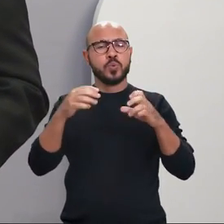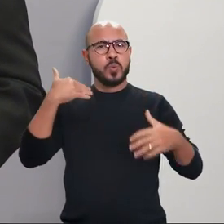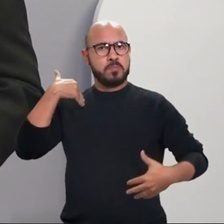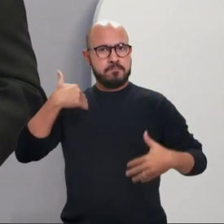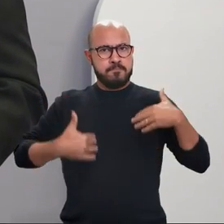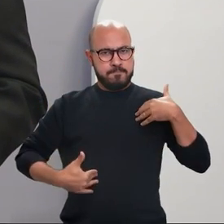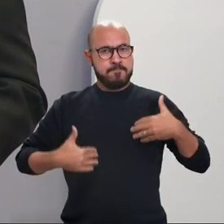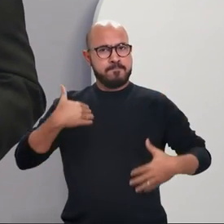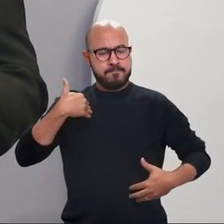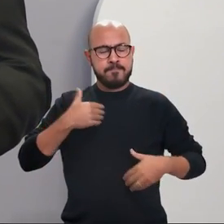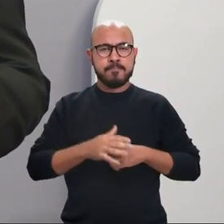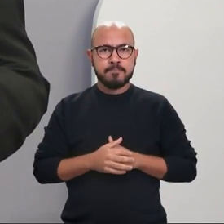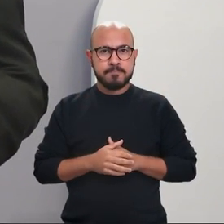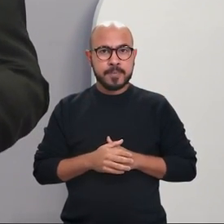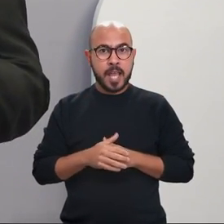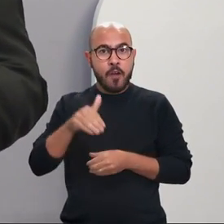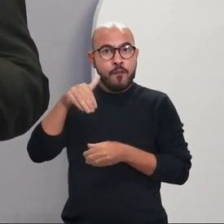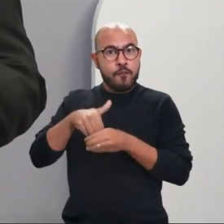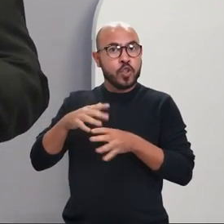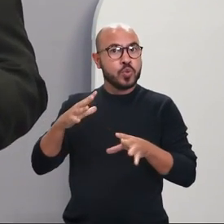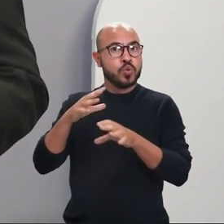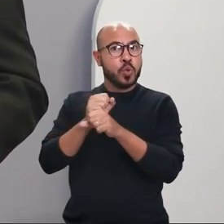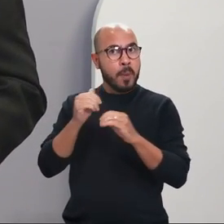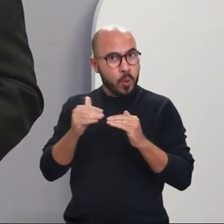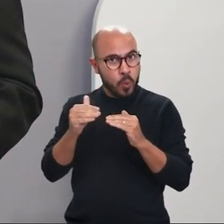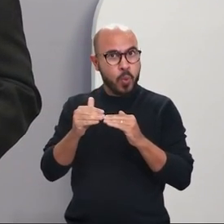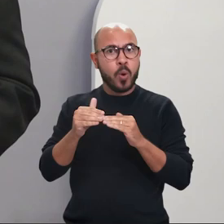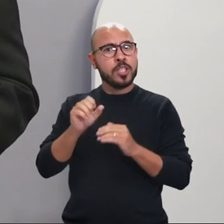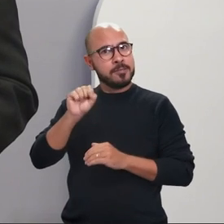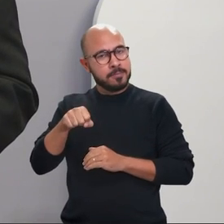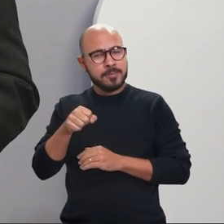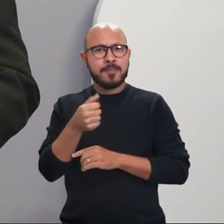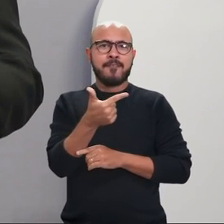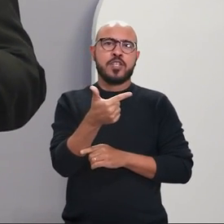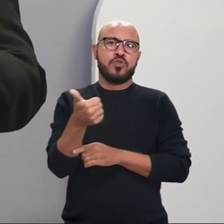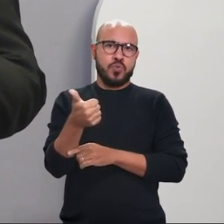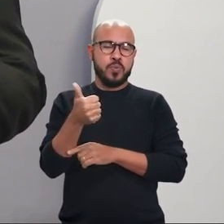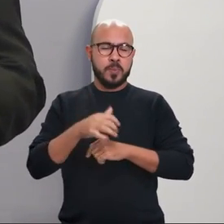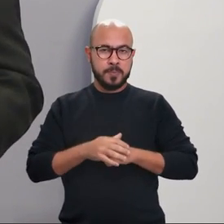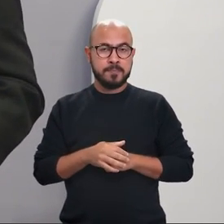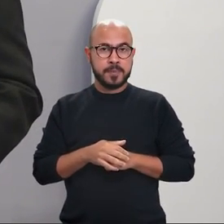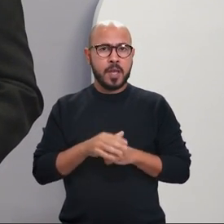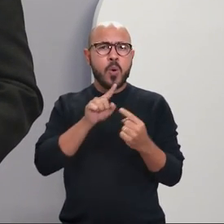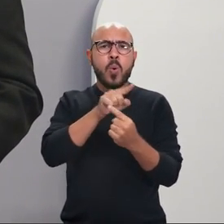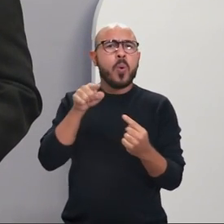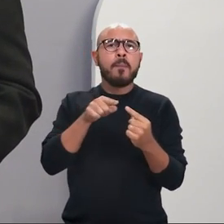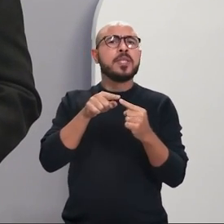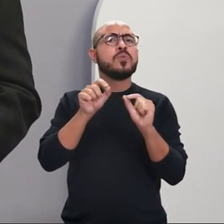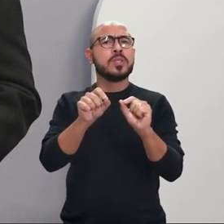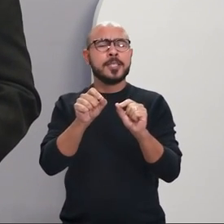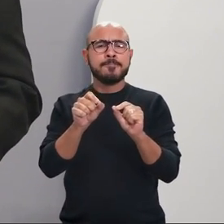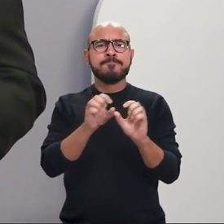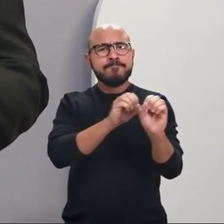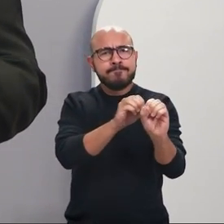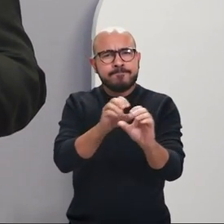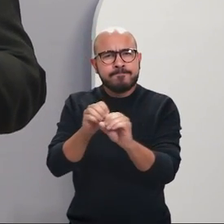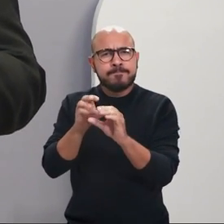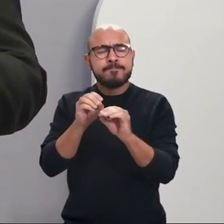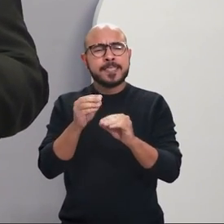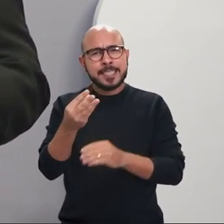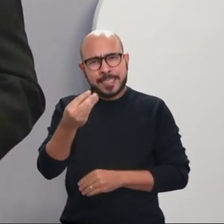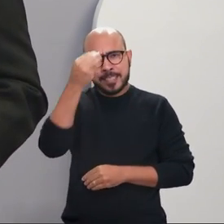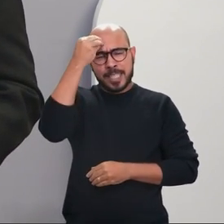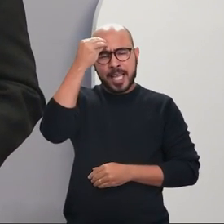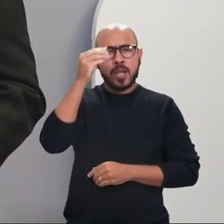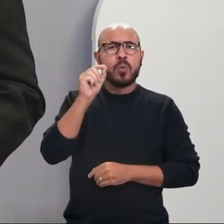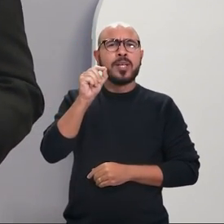cerebral. O projeto recebeu 21 votos favoráveis. A iniciativa visa sensibilizar sobre a